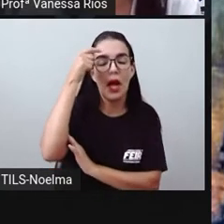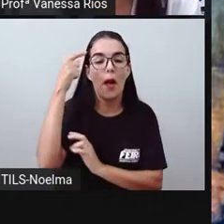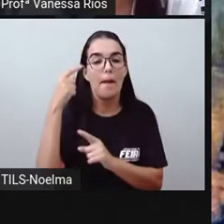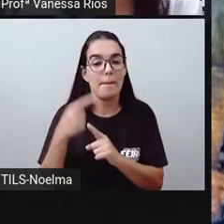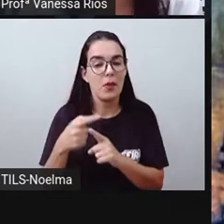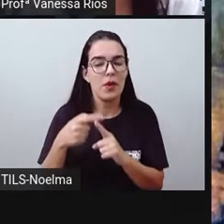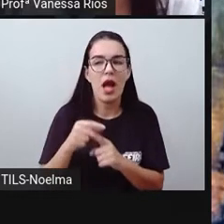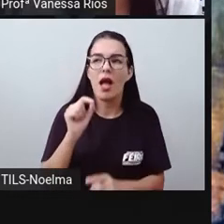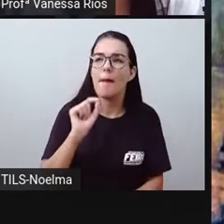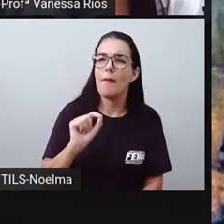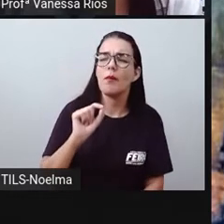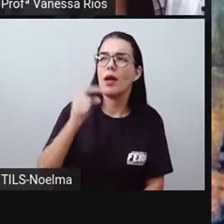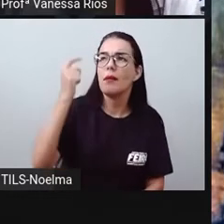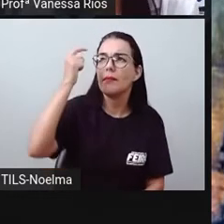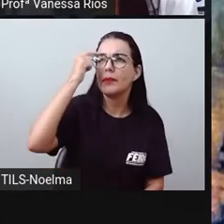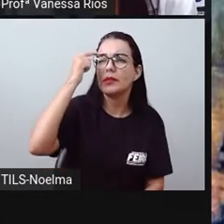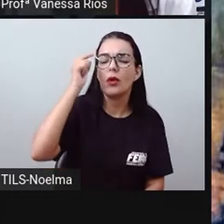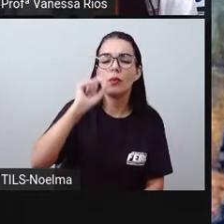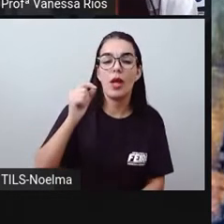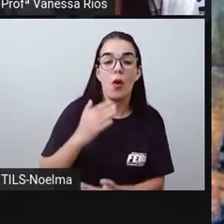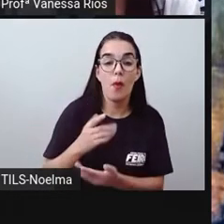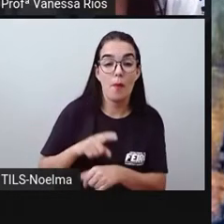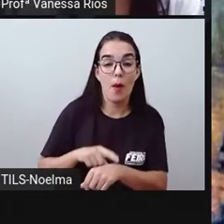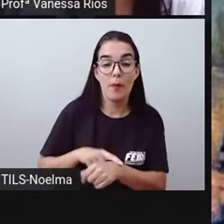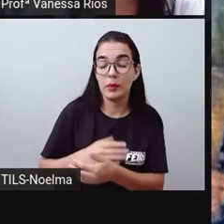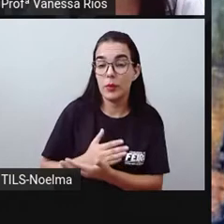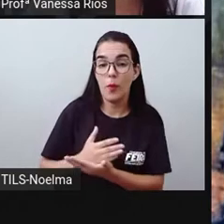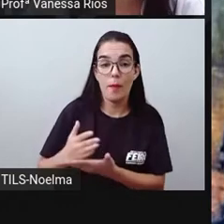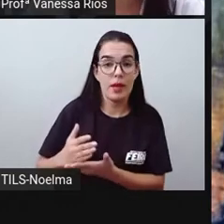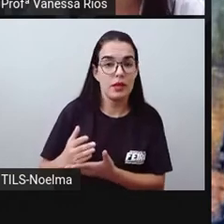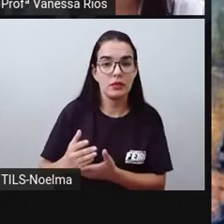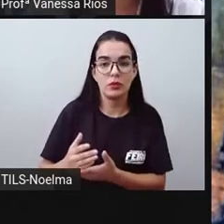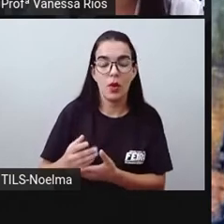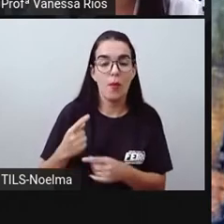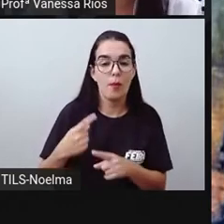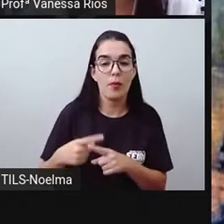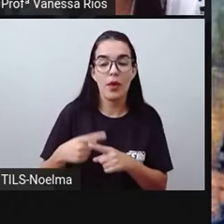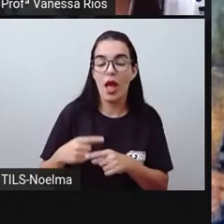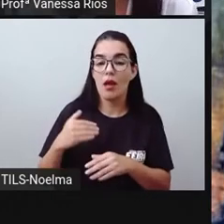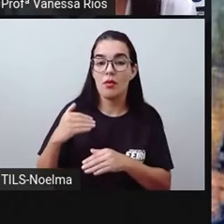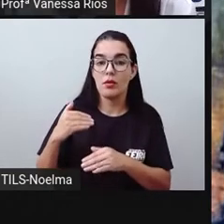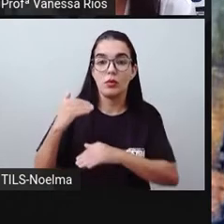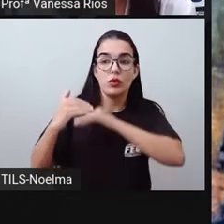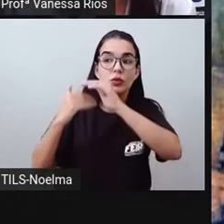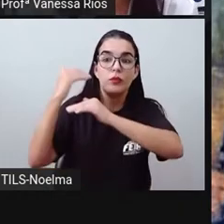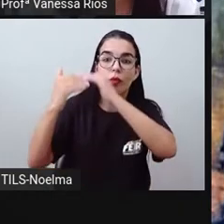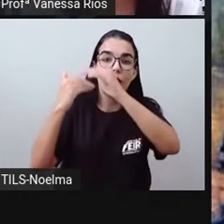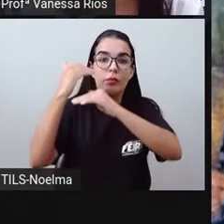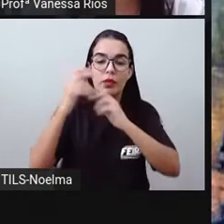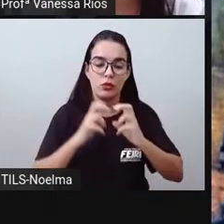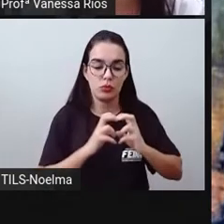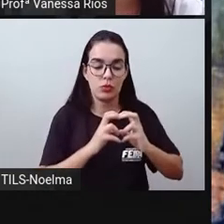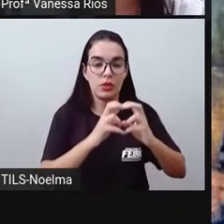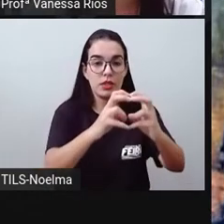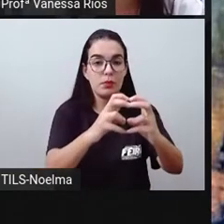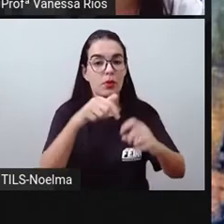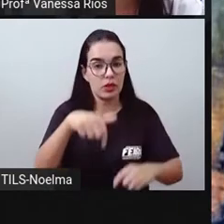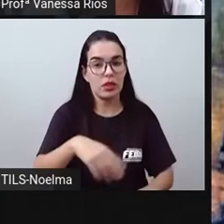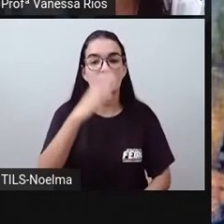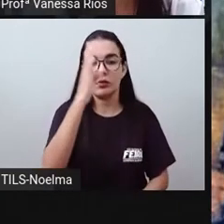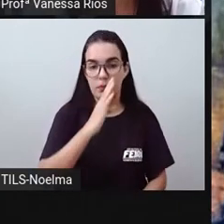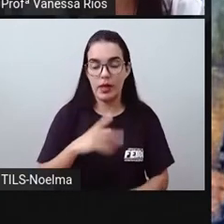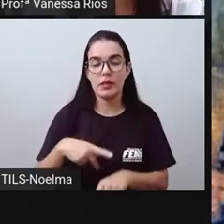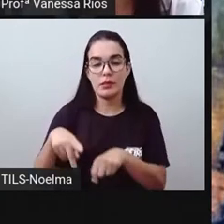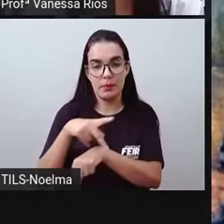se pensou aí num momento inicial de grande desenvolvimento das vias de transporte do nosso país.